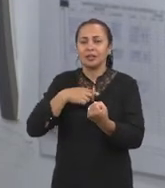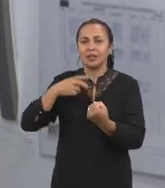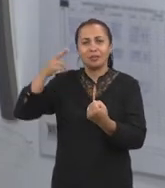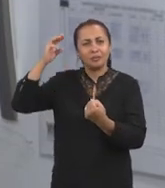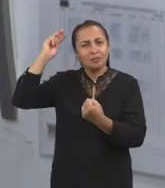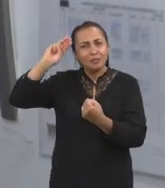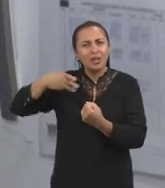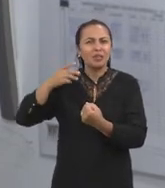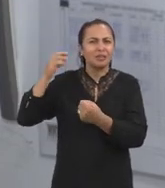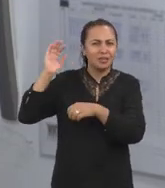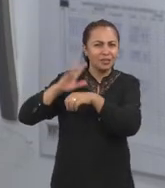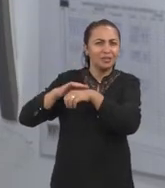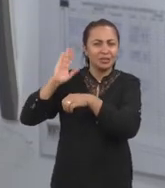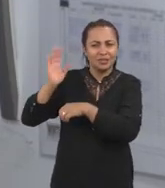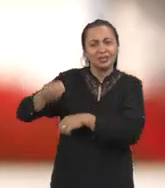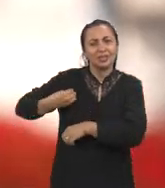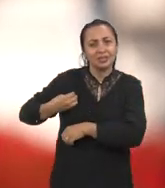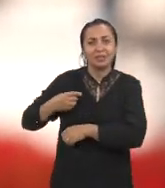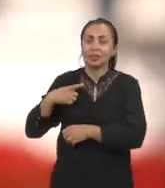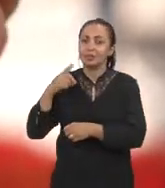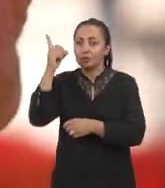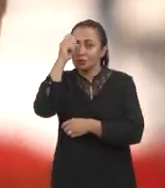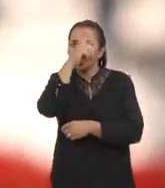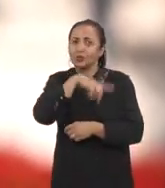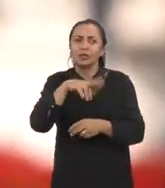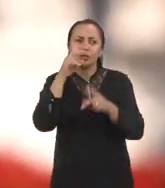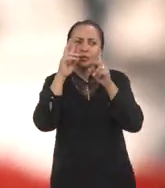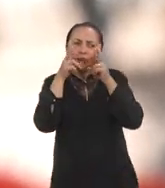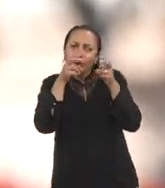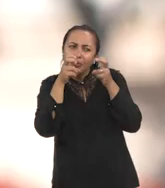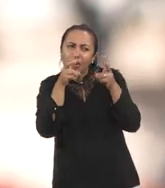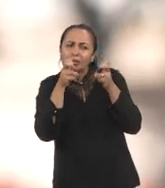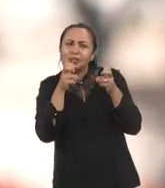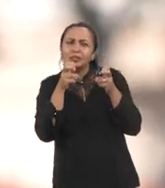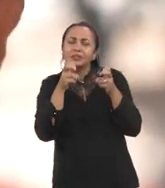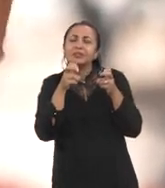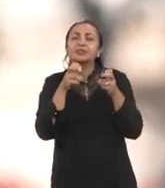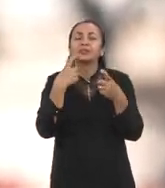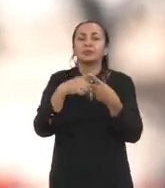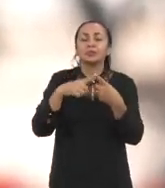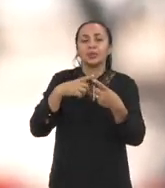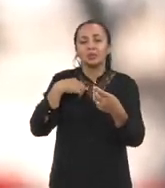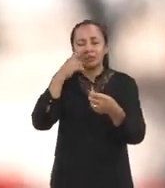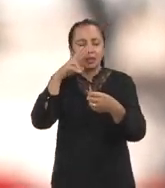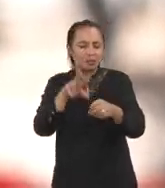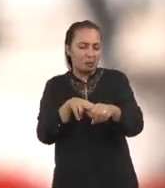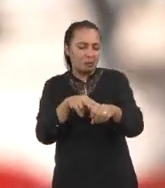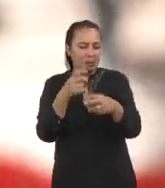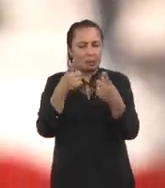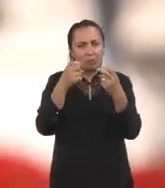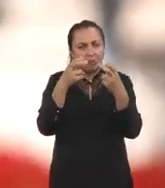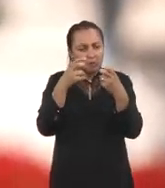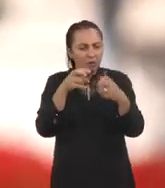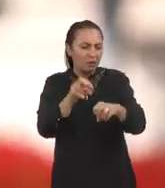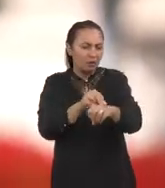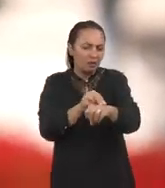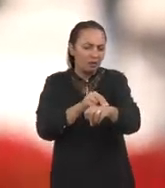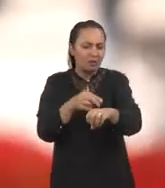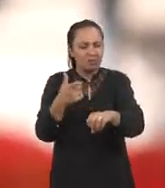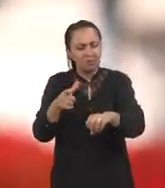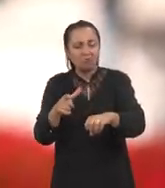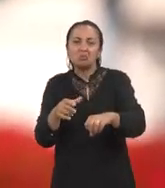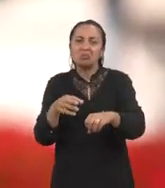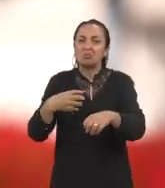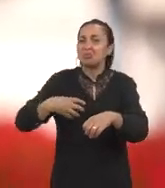dificuldade para se fazer o diagnóstico, porque, muitas vezes, o paciente observa uma lesão que não tem sensações ali, que ele